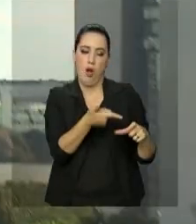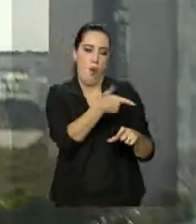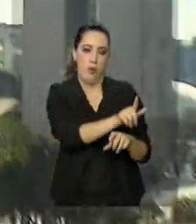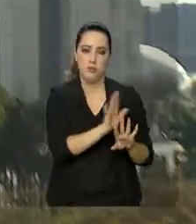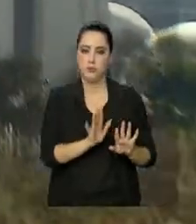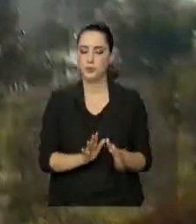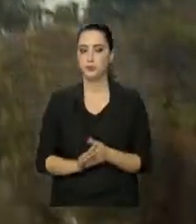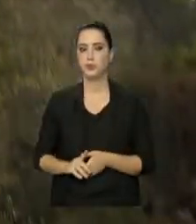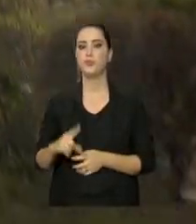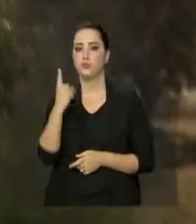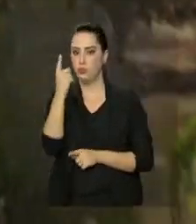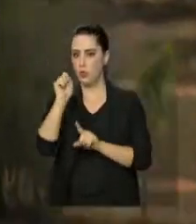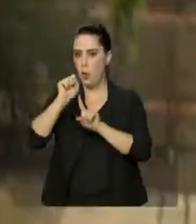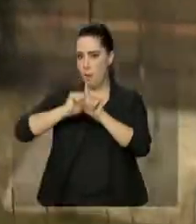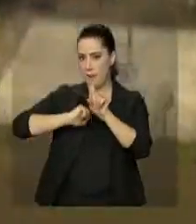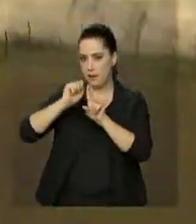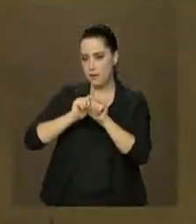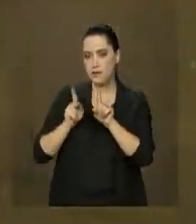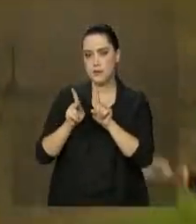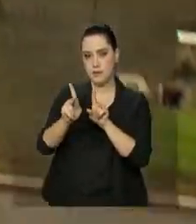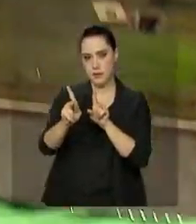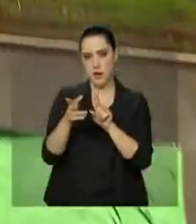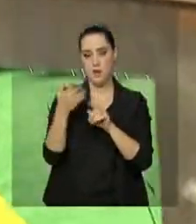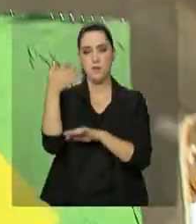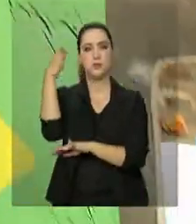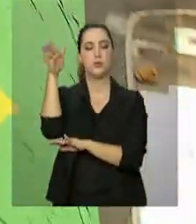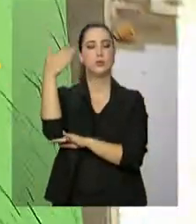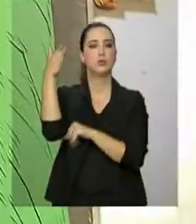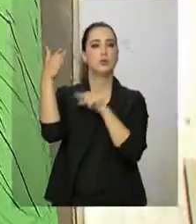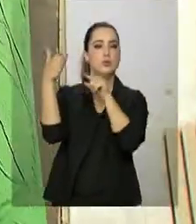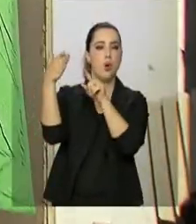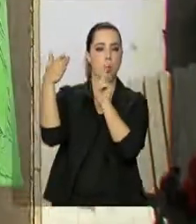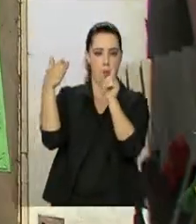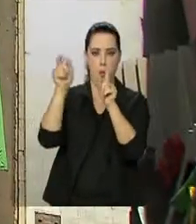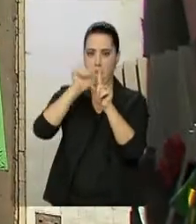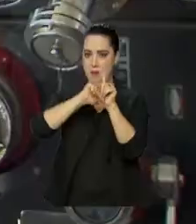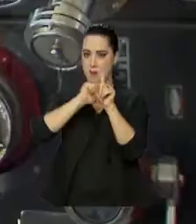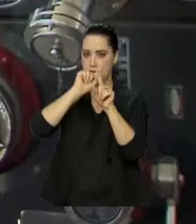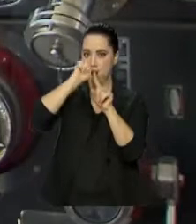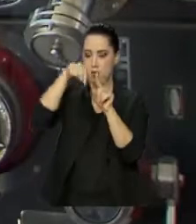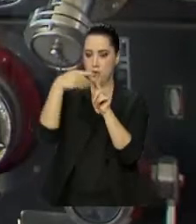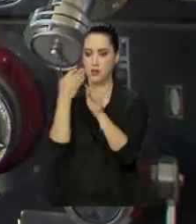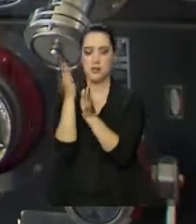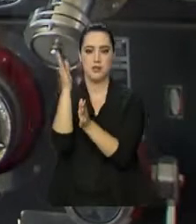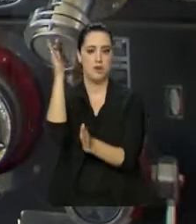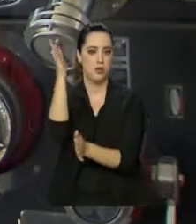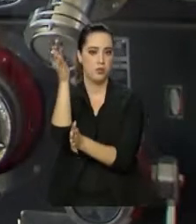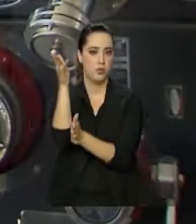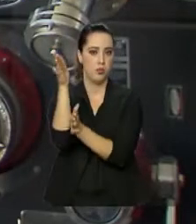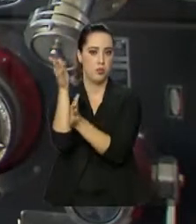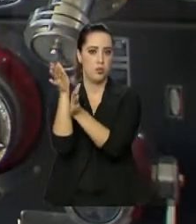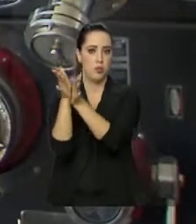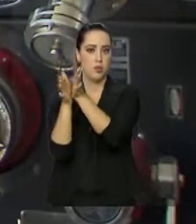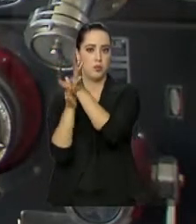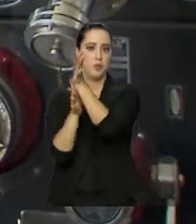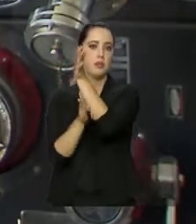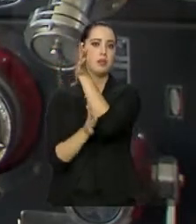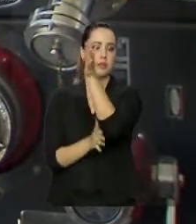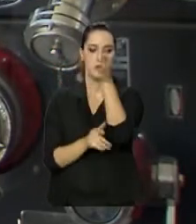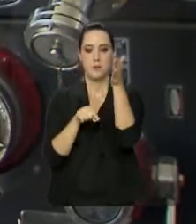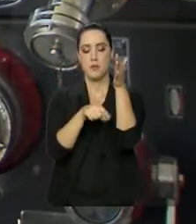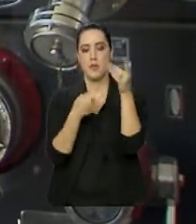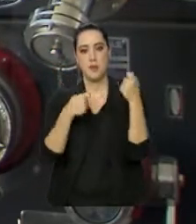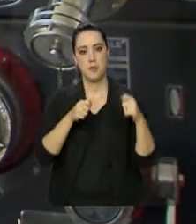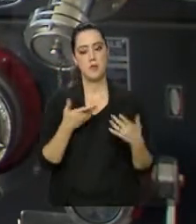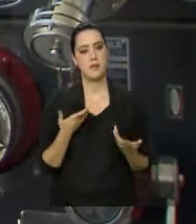fica um mês exposta, quando é trocada por uma nova em folha. Se fosse seguir a risca, você teria que